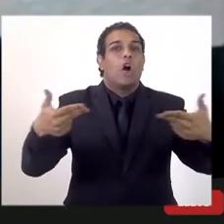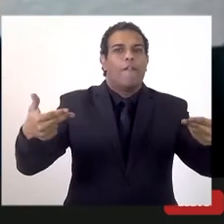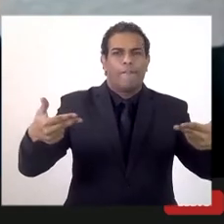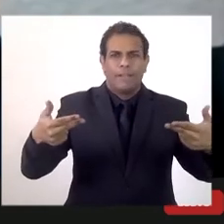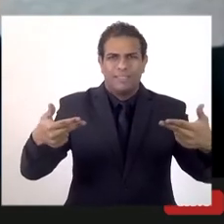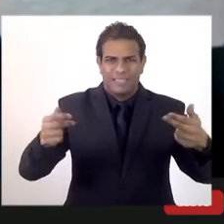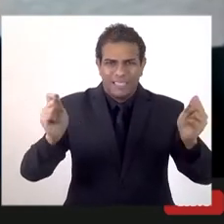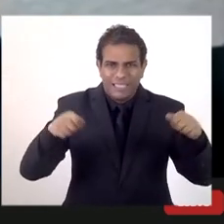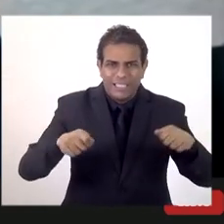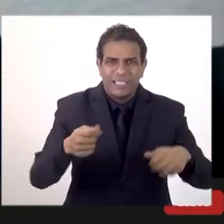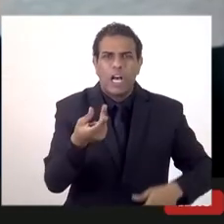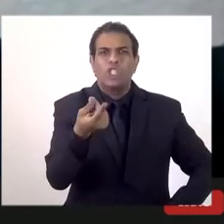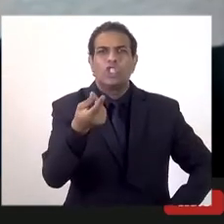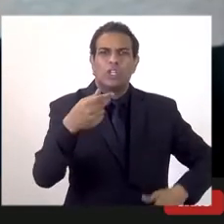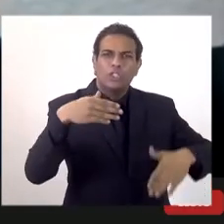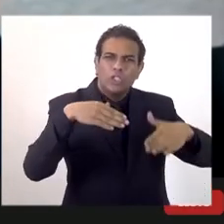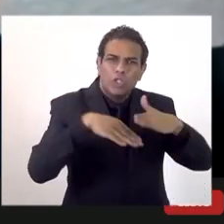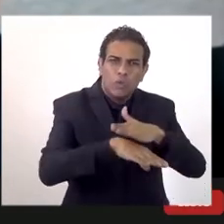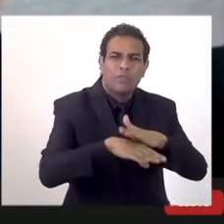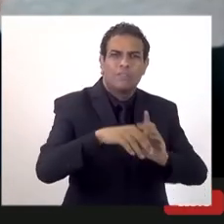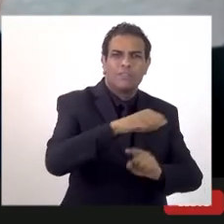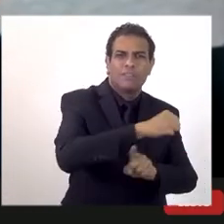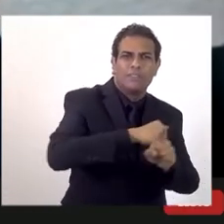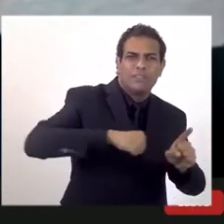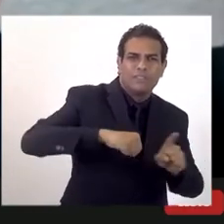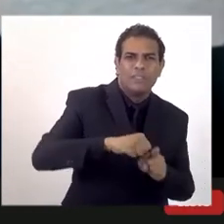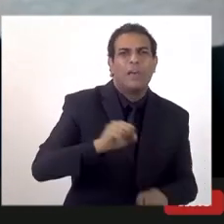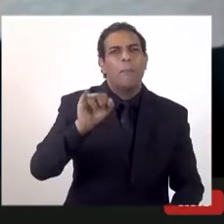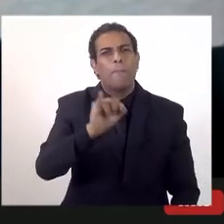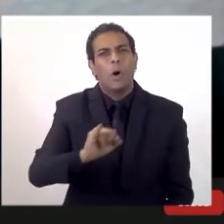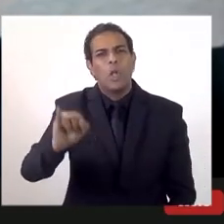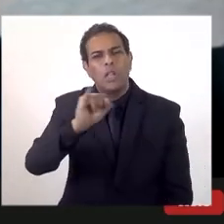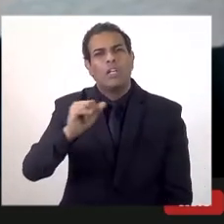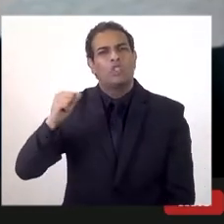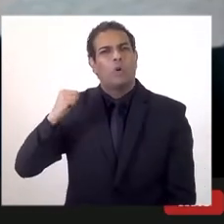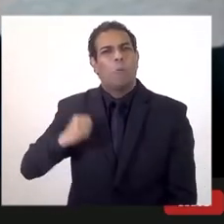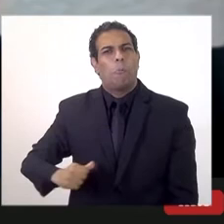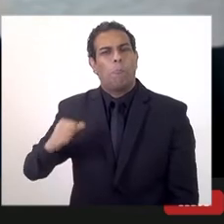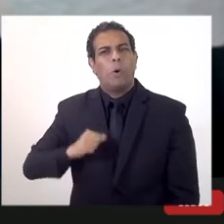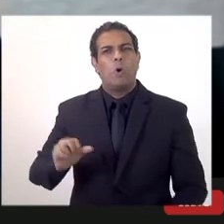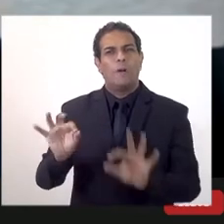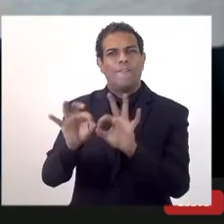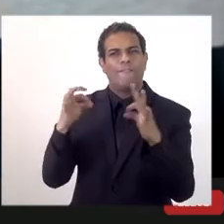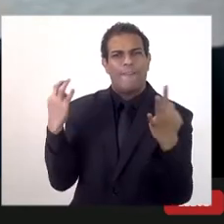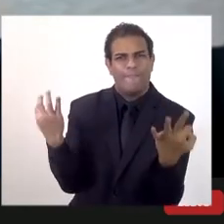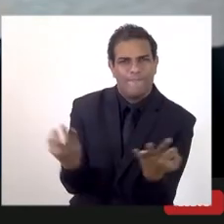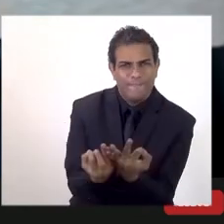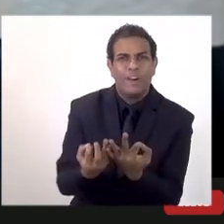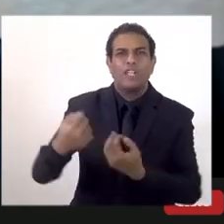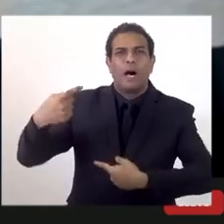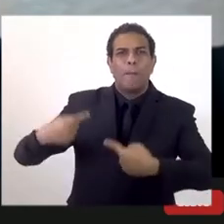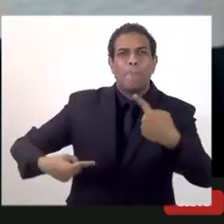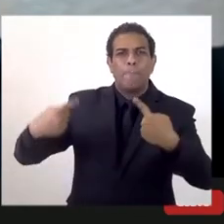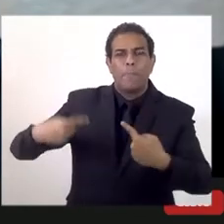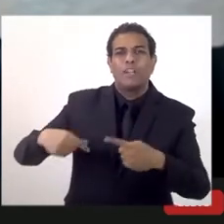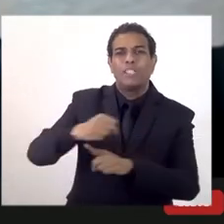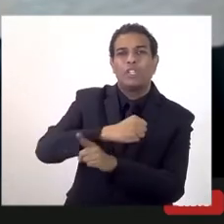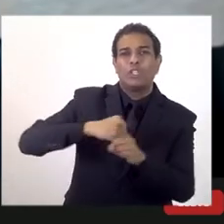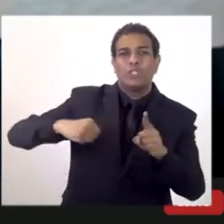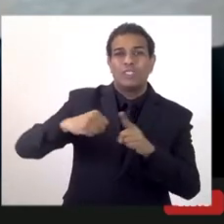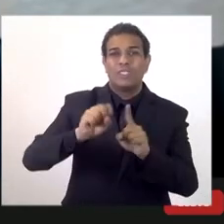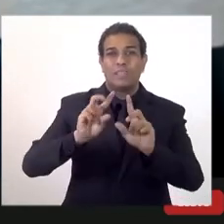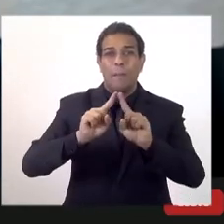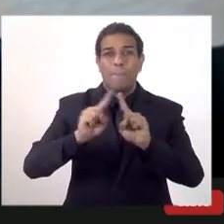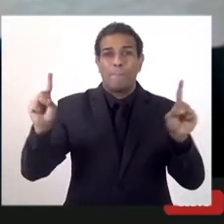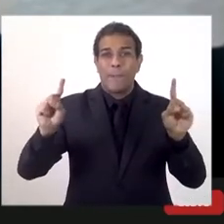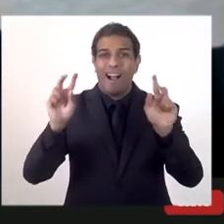ter fundos na área social, importante ter o Bolsa Família, ampliar o Bolsa Família, as políticas sociais, mas, nesse caso,